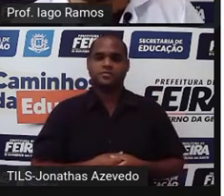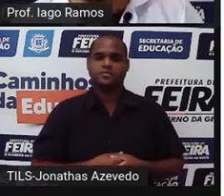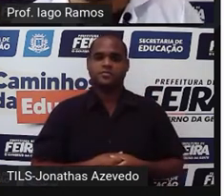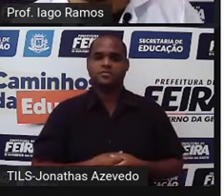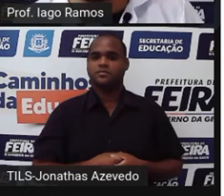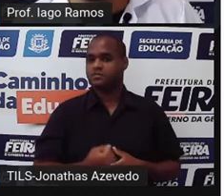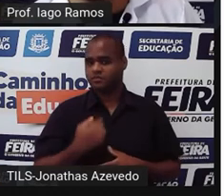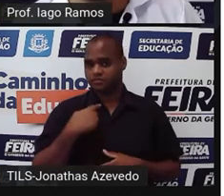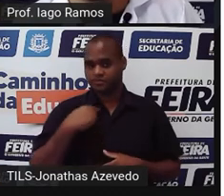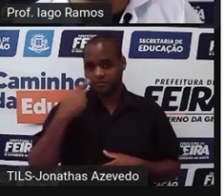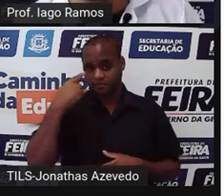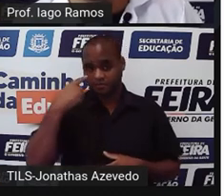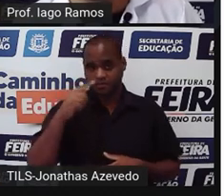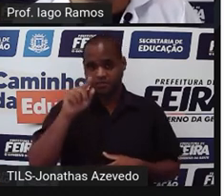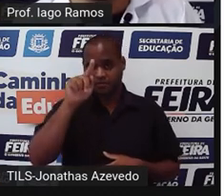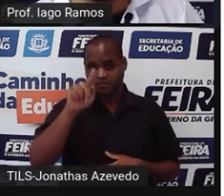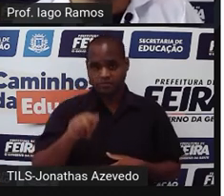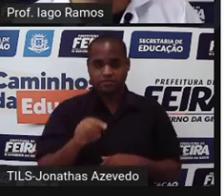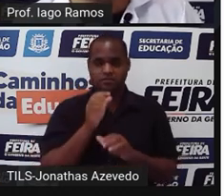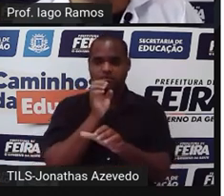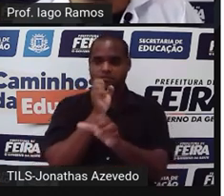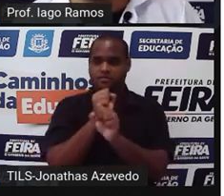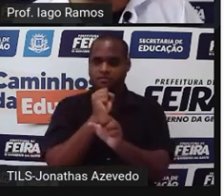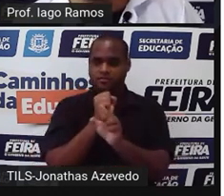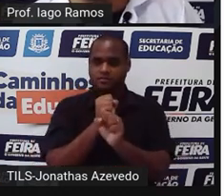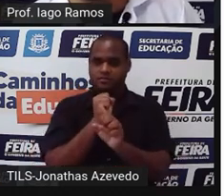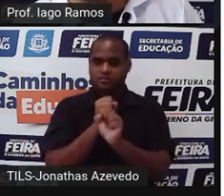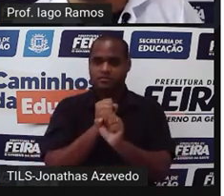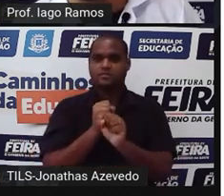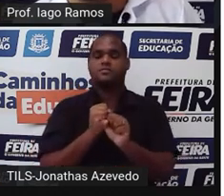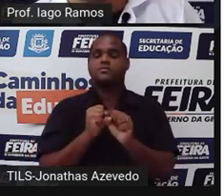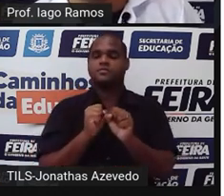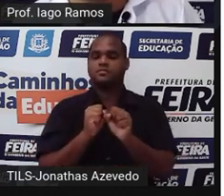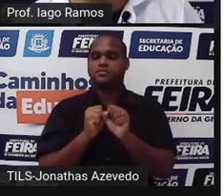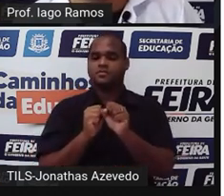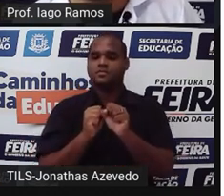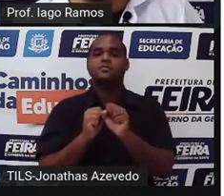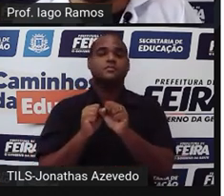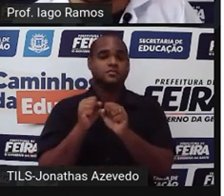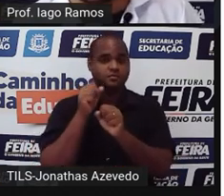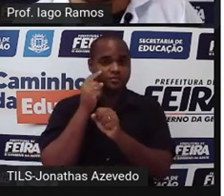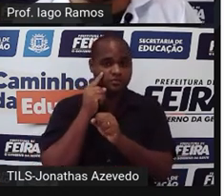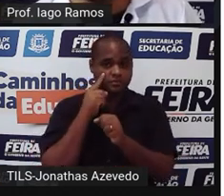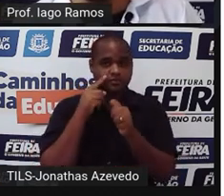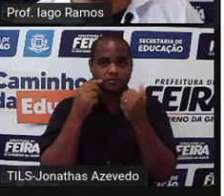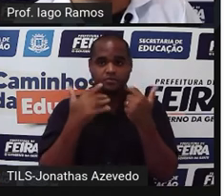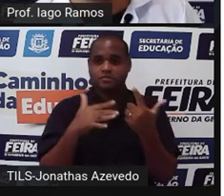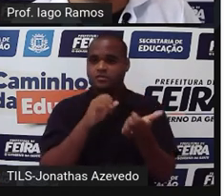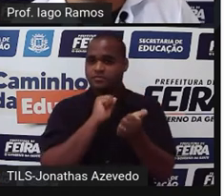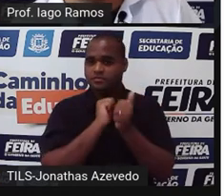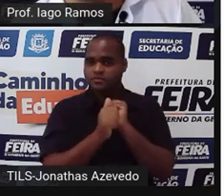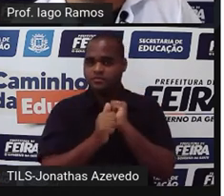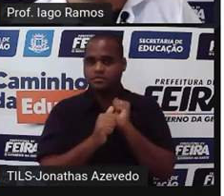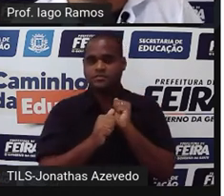aqui nessa linha em pé vão ficar as quantidades na linha deitada os esportes. Bom?